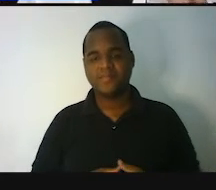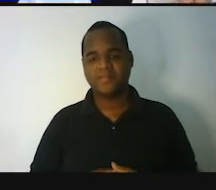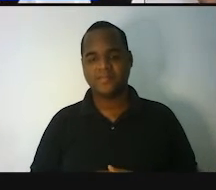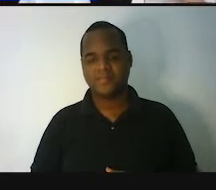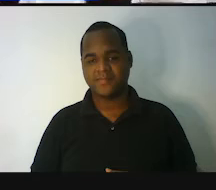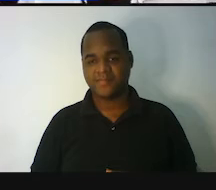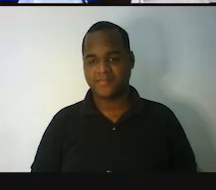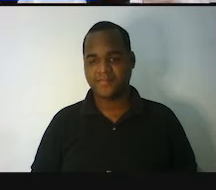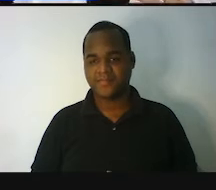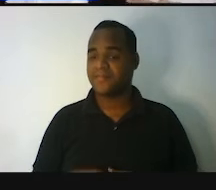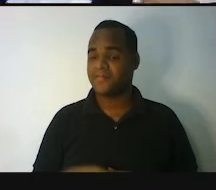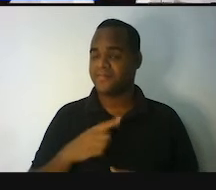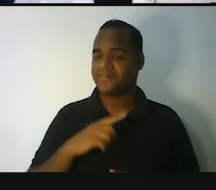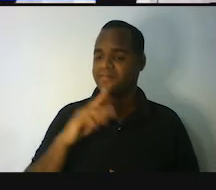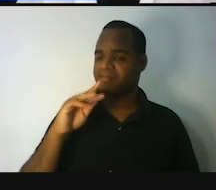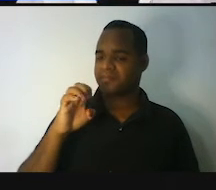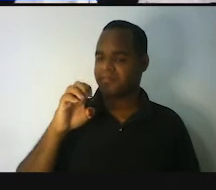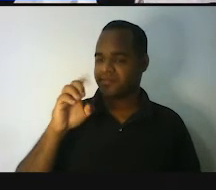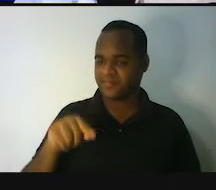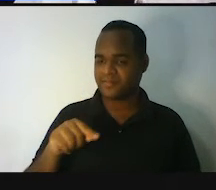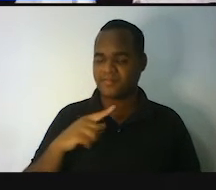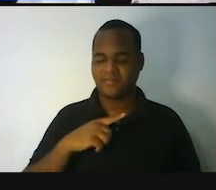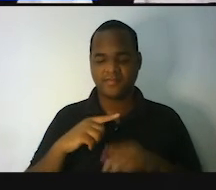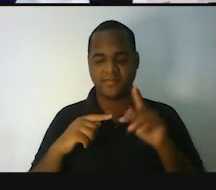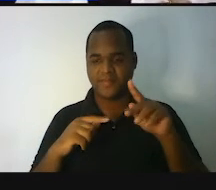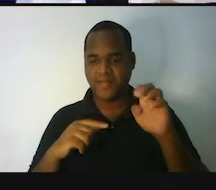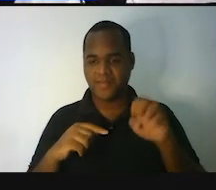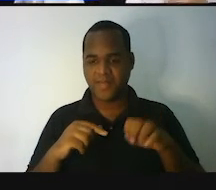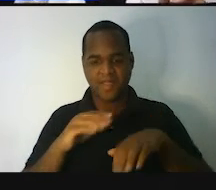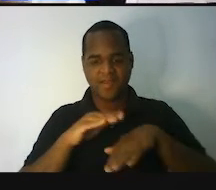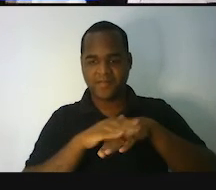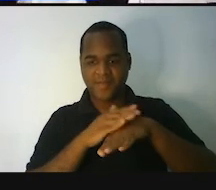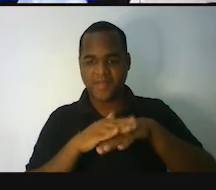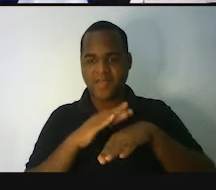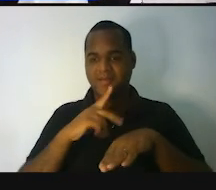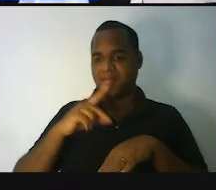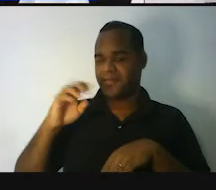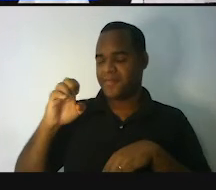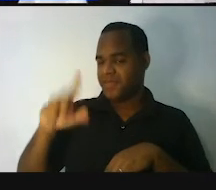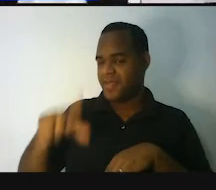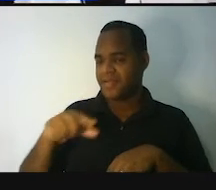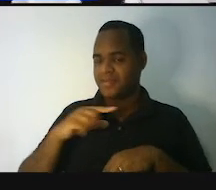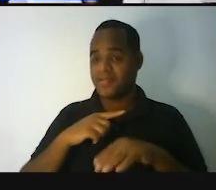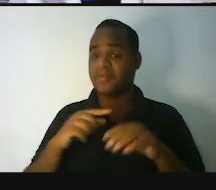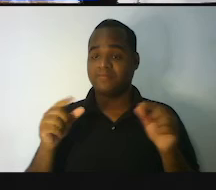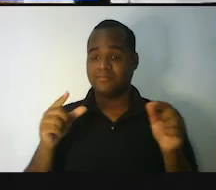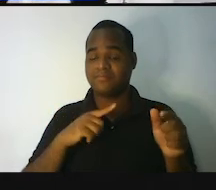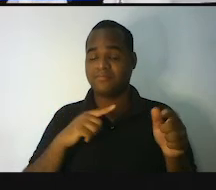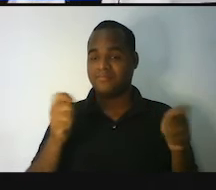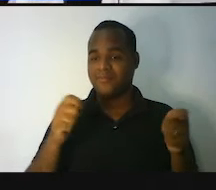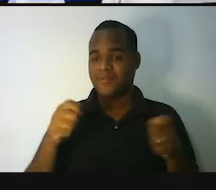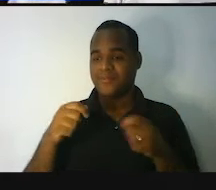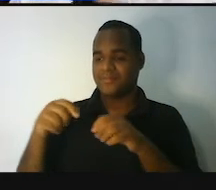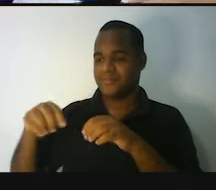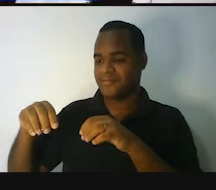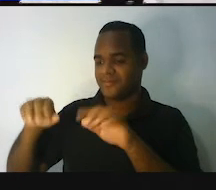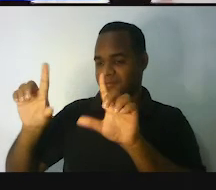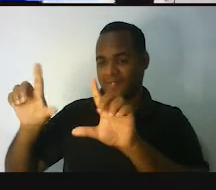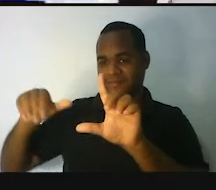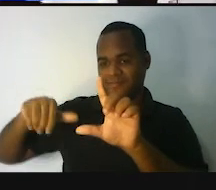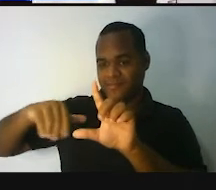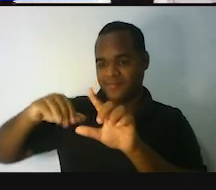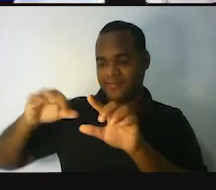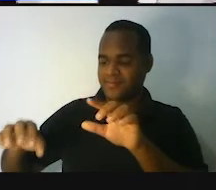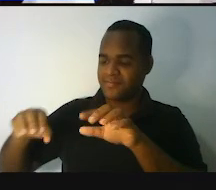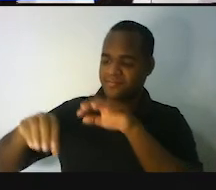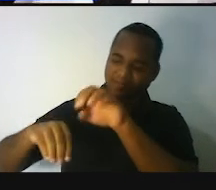usava os nossos pés, eu usava os meus pés para medir aquele golzinho ali. Fazia isso de um lado do campo,